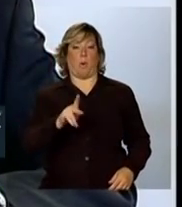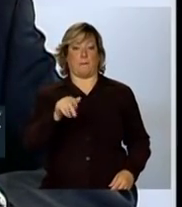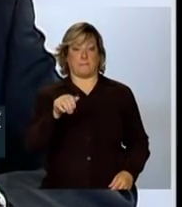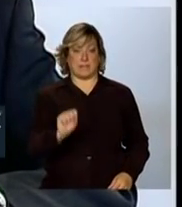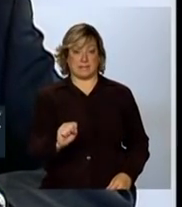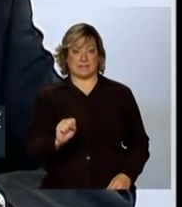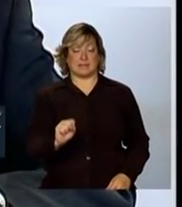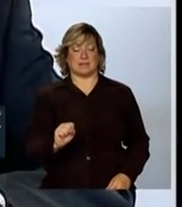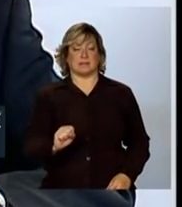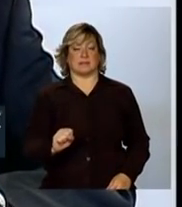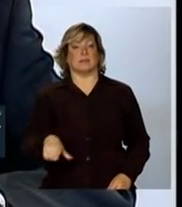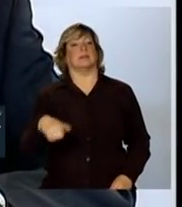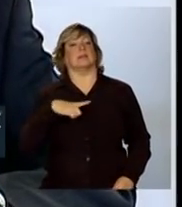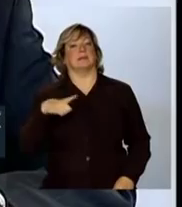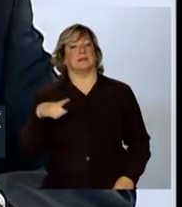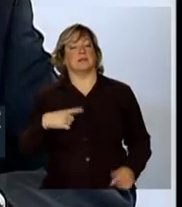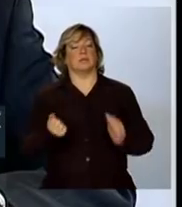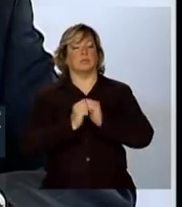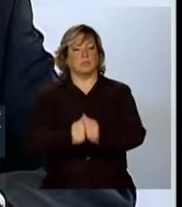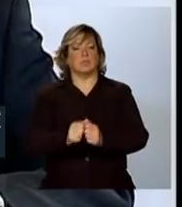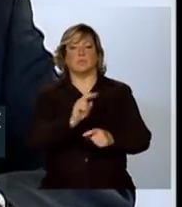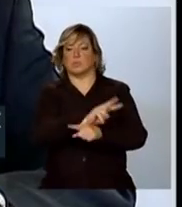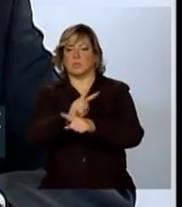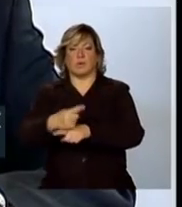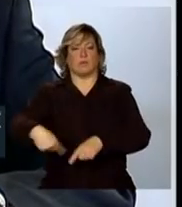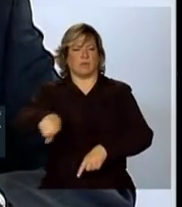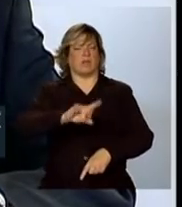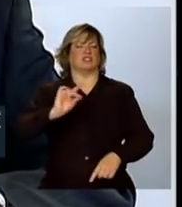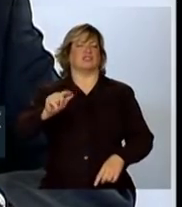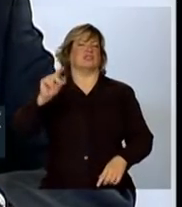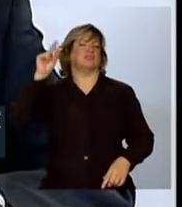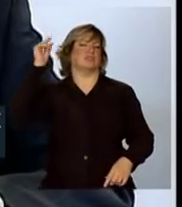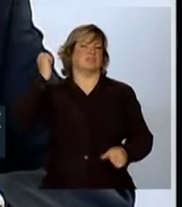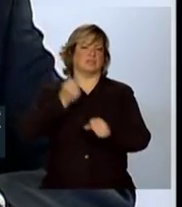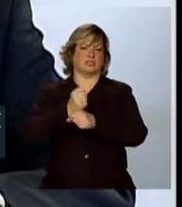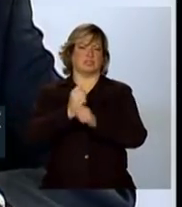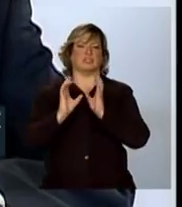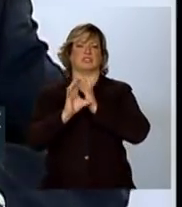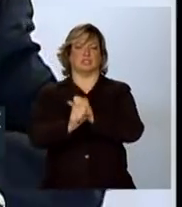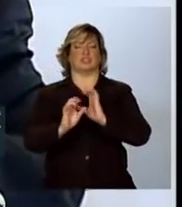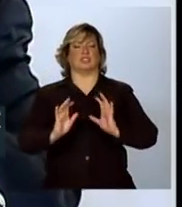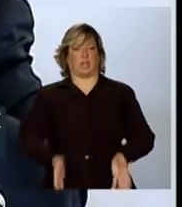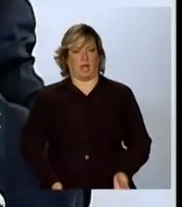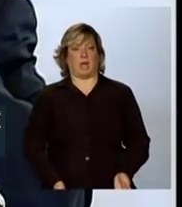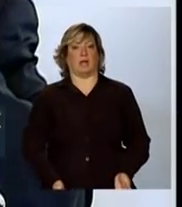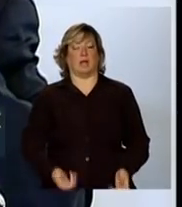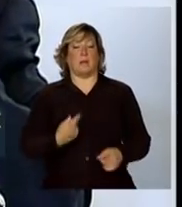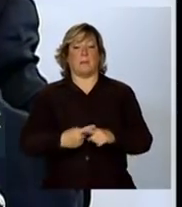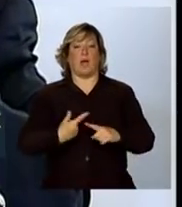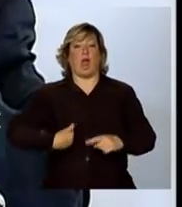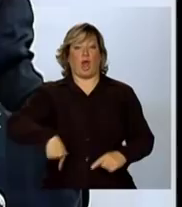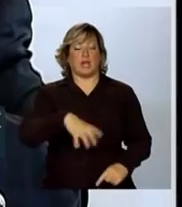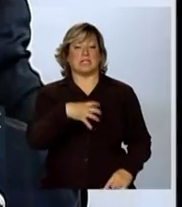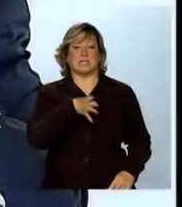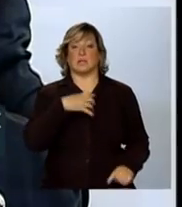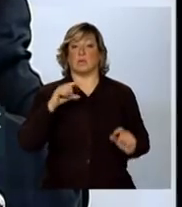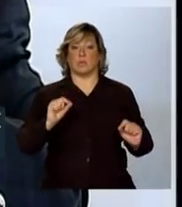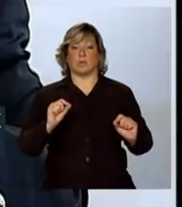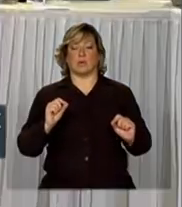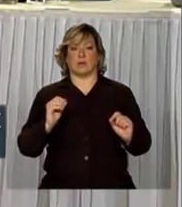está acompanhando vocês há muitos anos, porque, porém, que sentimos que tem